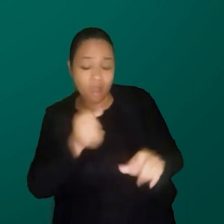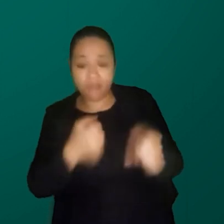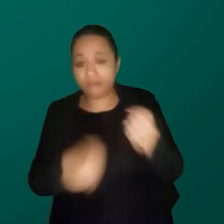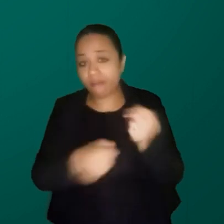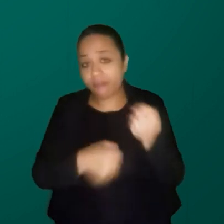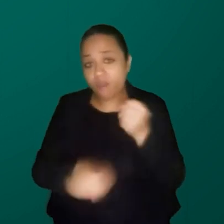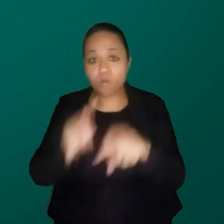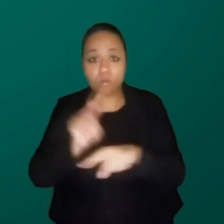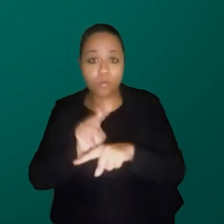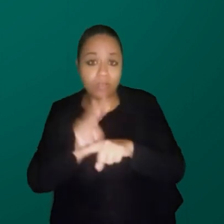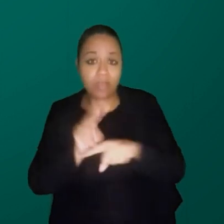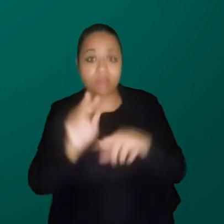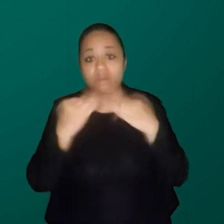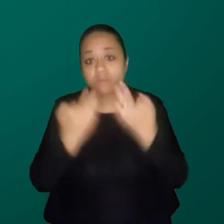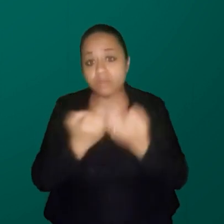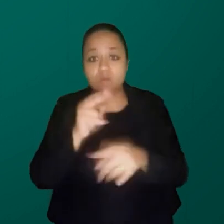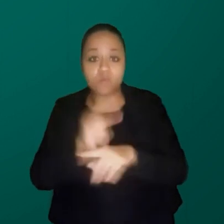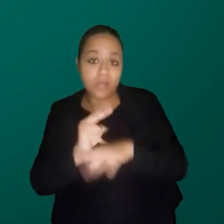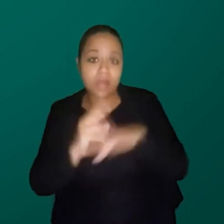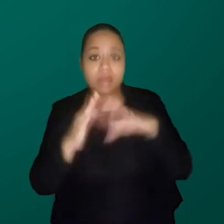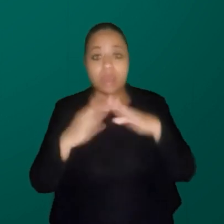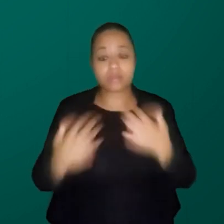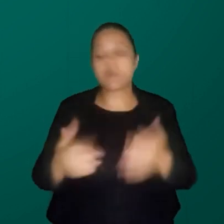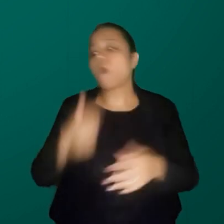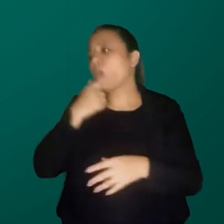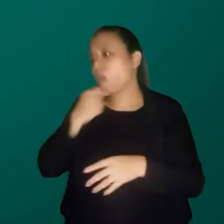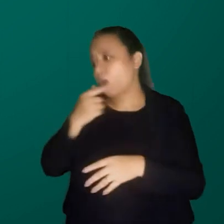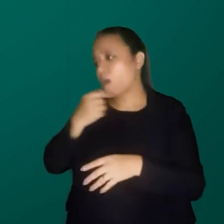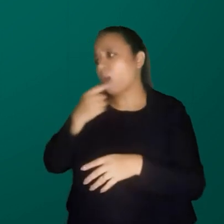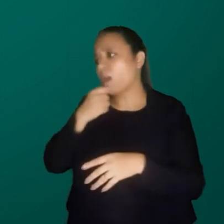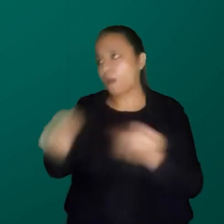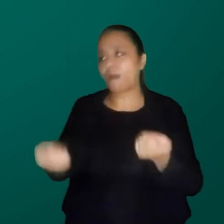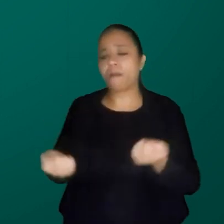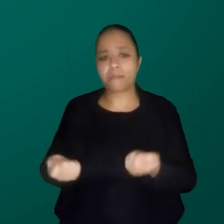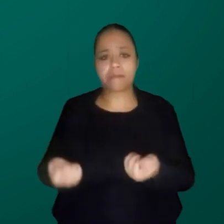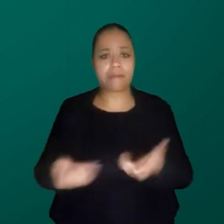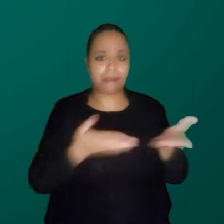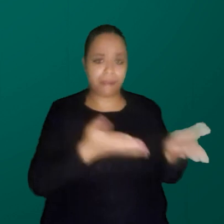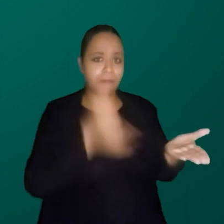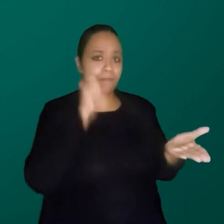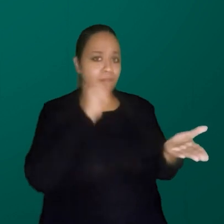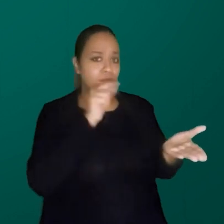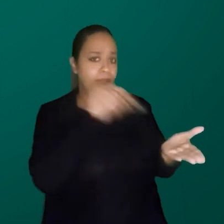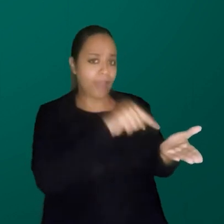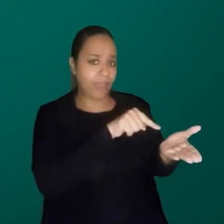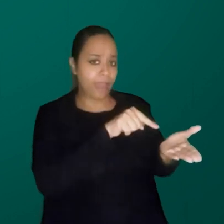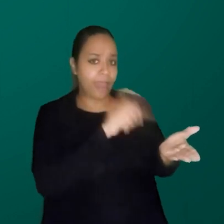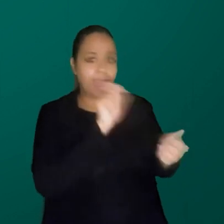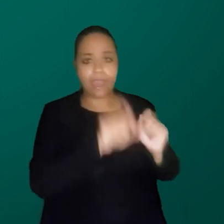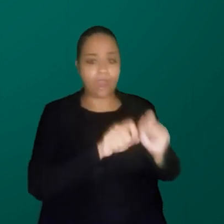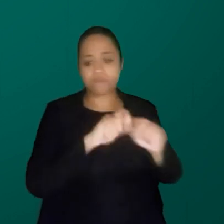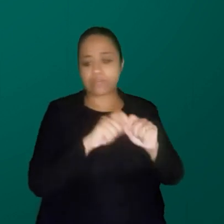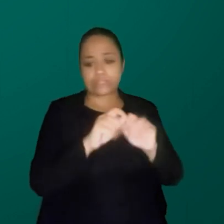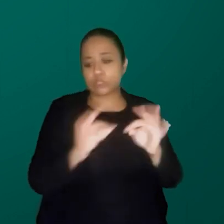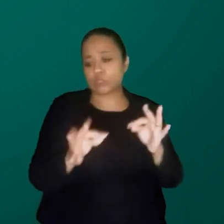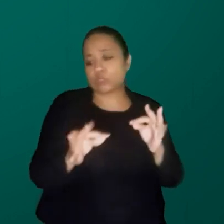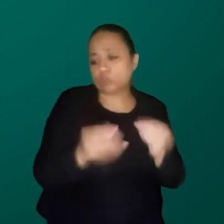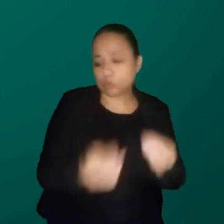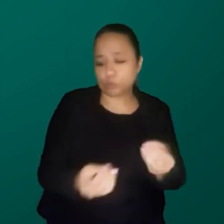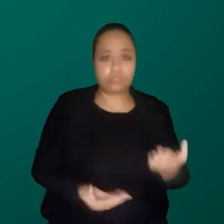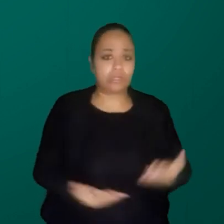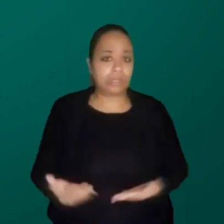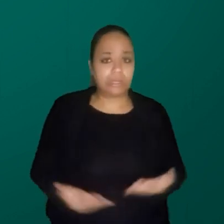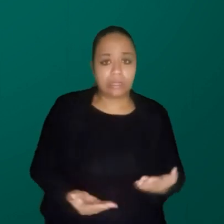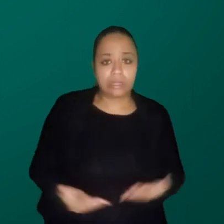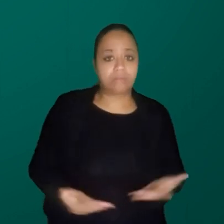e diz para os homens, é essa pessoa que tu vai te casar, que vai ser a pessoa que vai fazer tudo para ti. Não pensem que